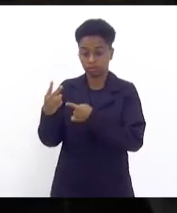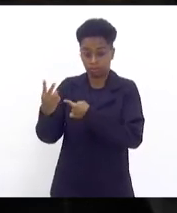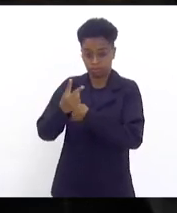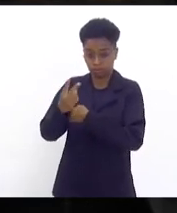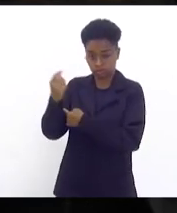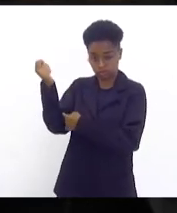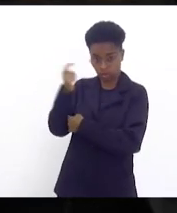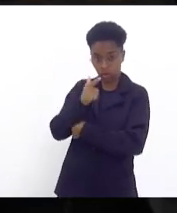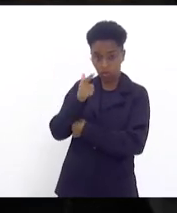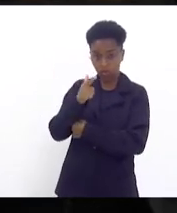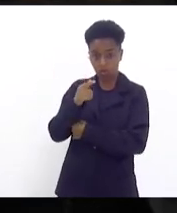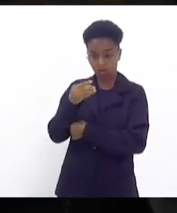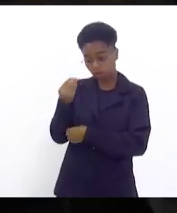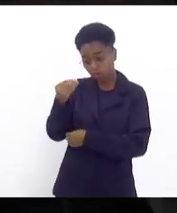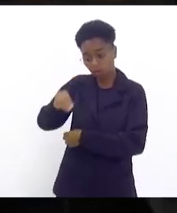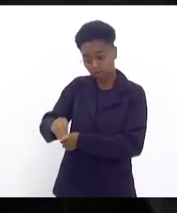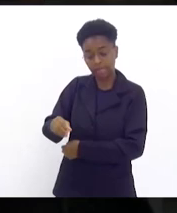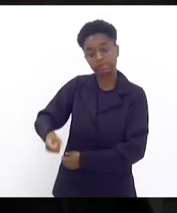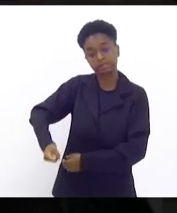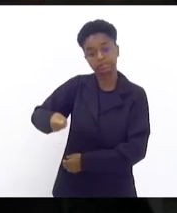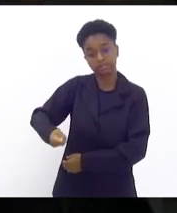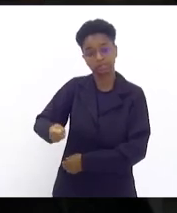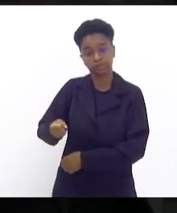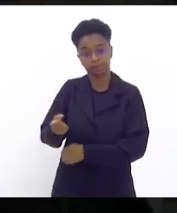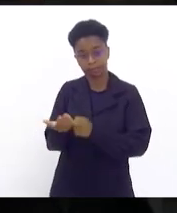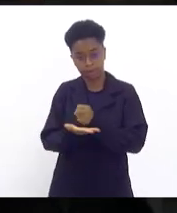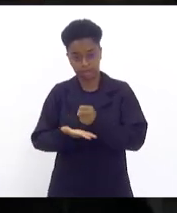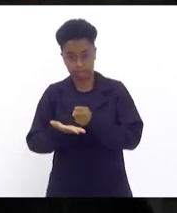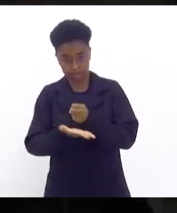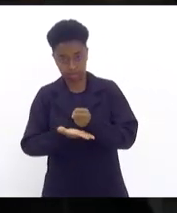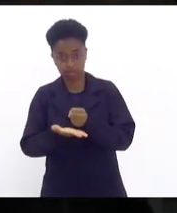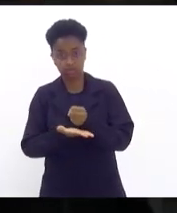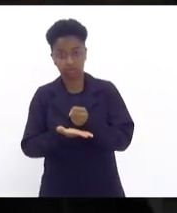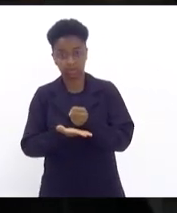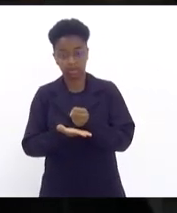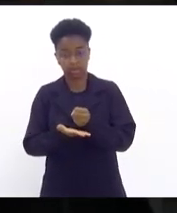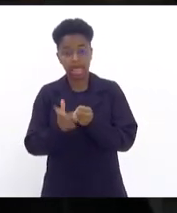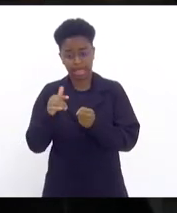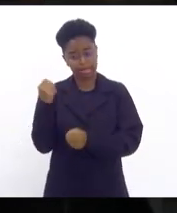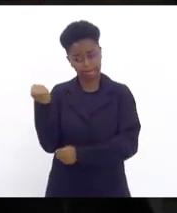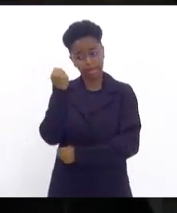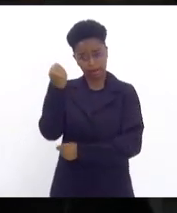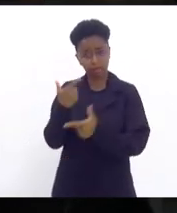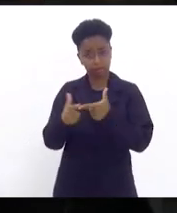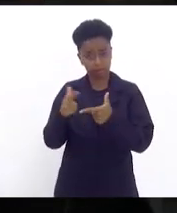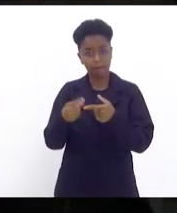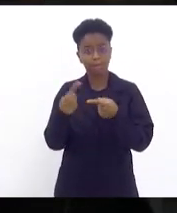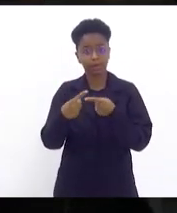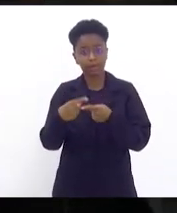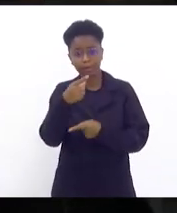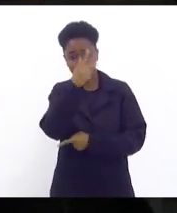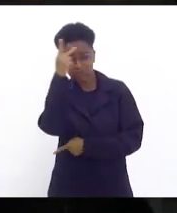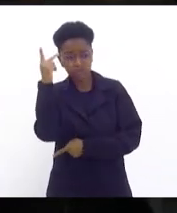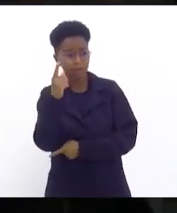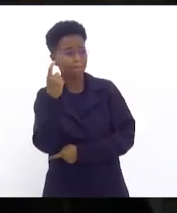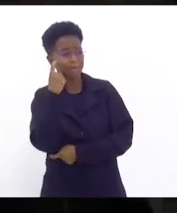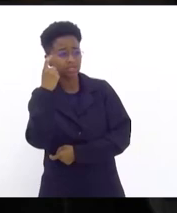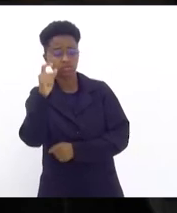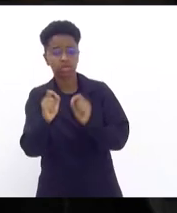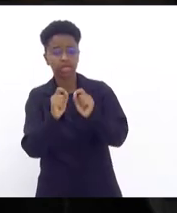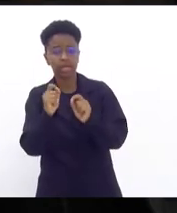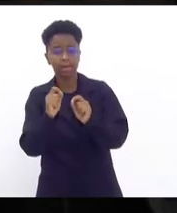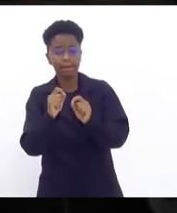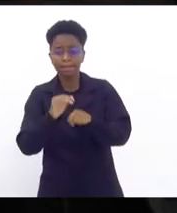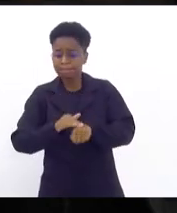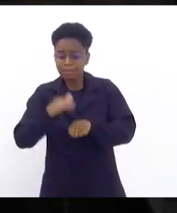Pelos graves problemas que nós temos. Ao contrário do que se pensa, o câncer que mais tem incidência no estado do